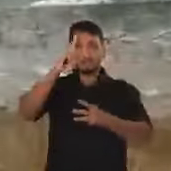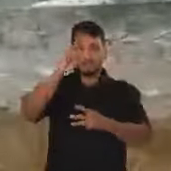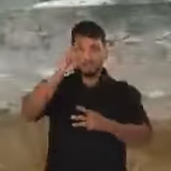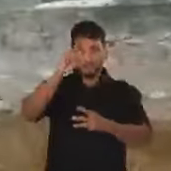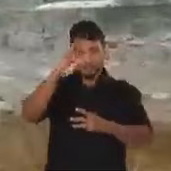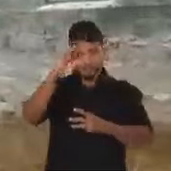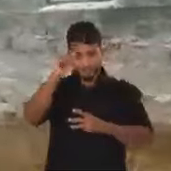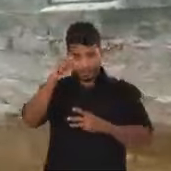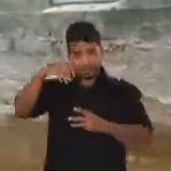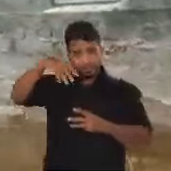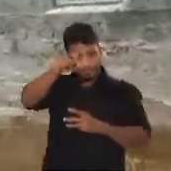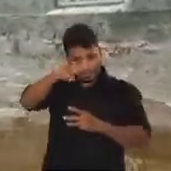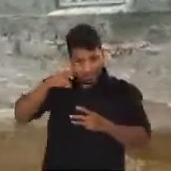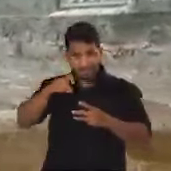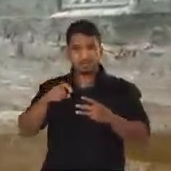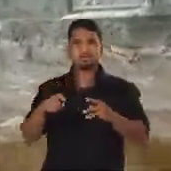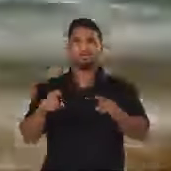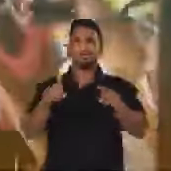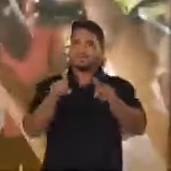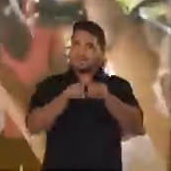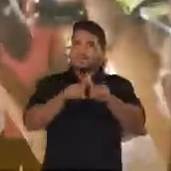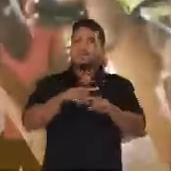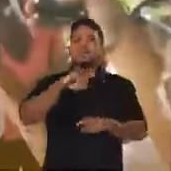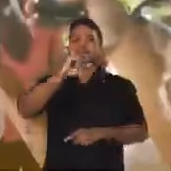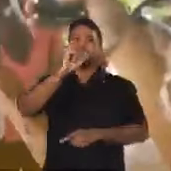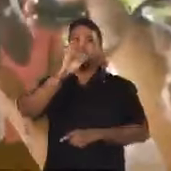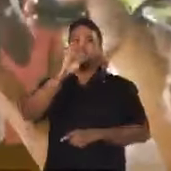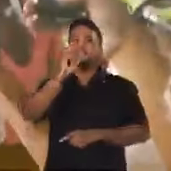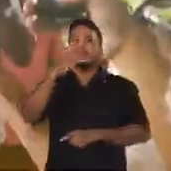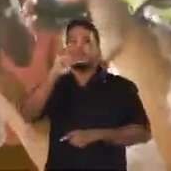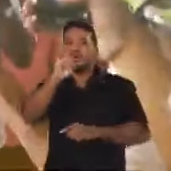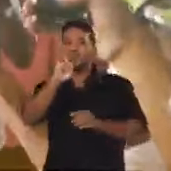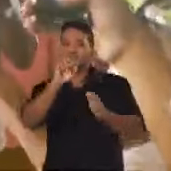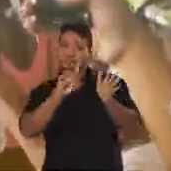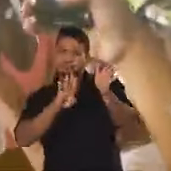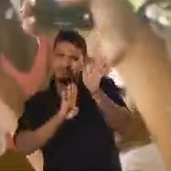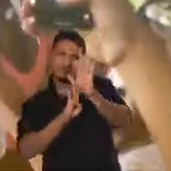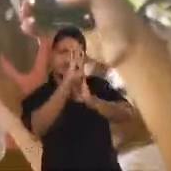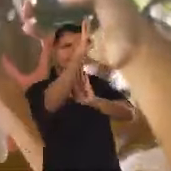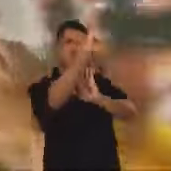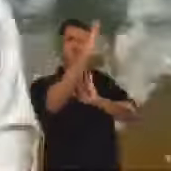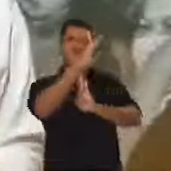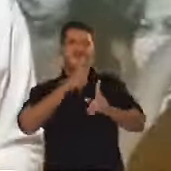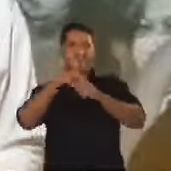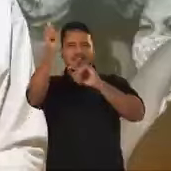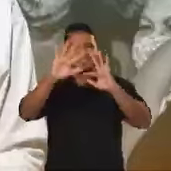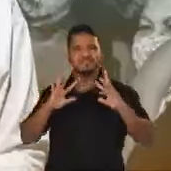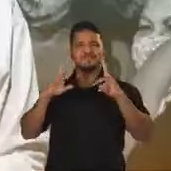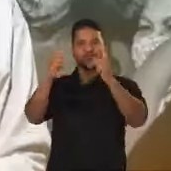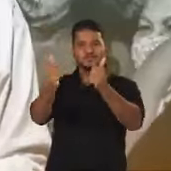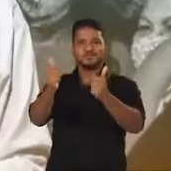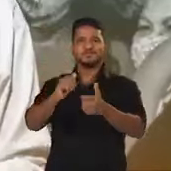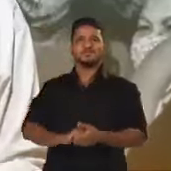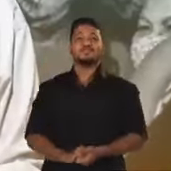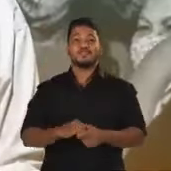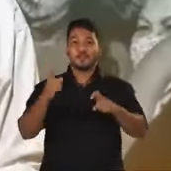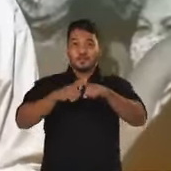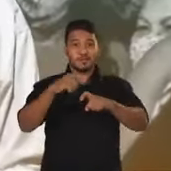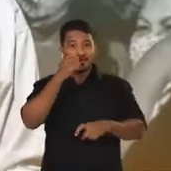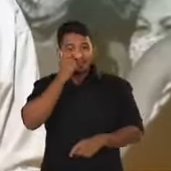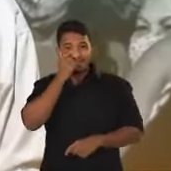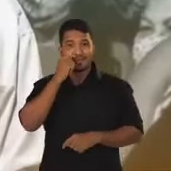Doutor Pessoa é primeiro lugar. Datamax, Doutor Pessoa está na frente com folga. E o Ibope também